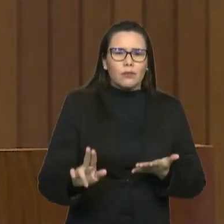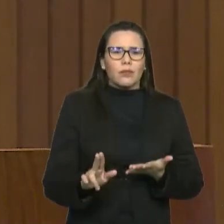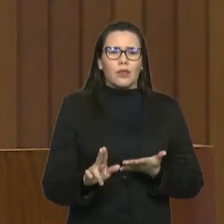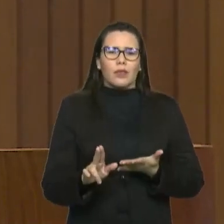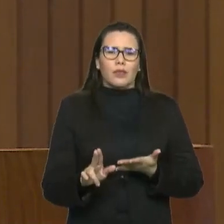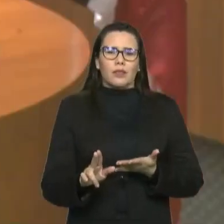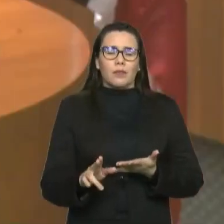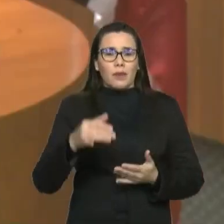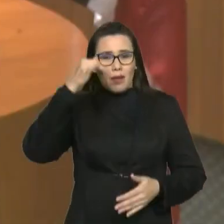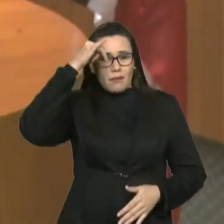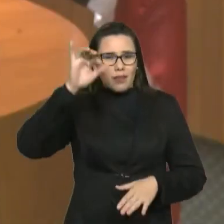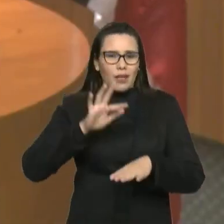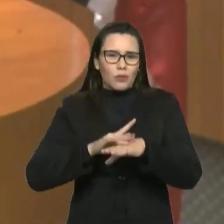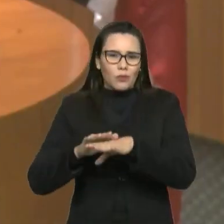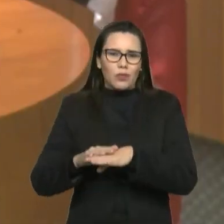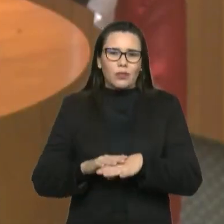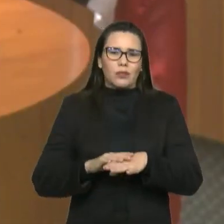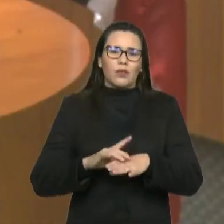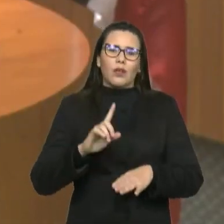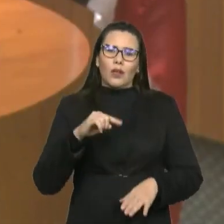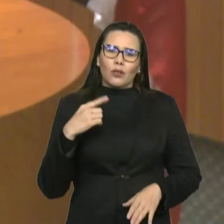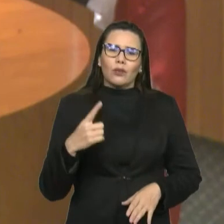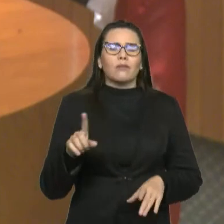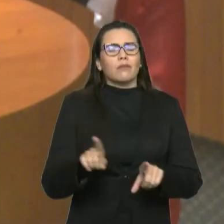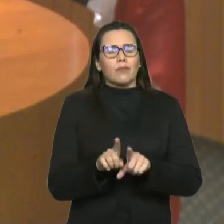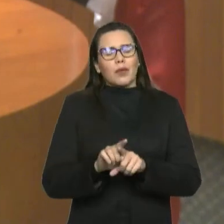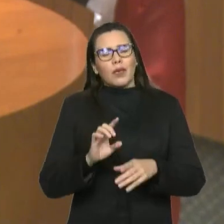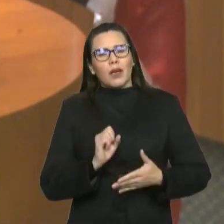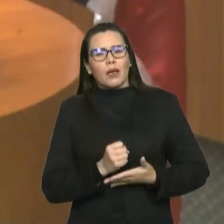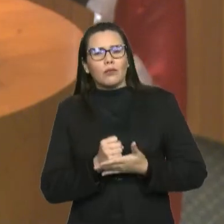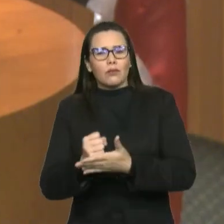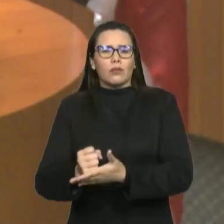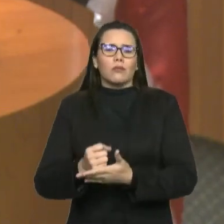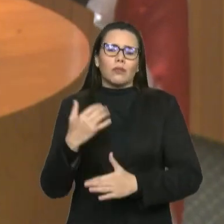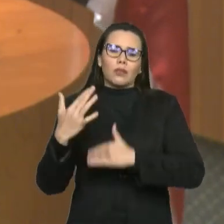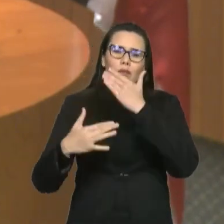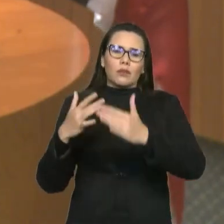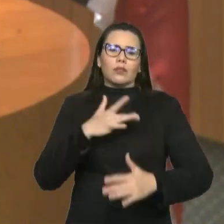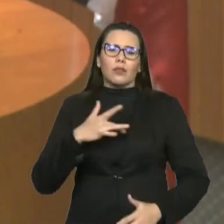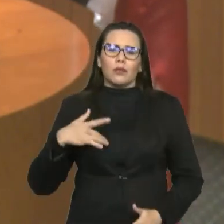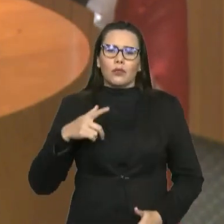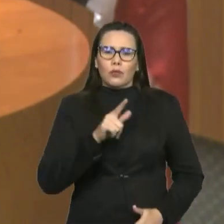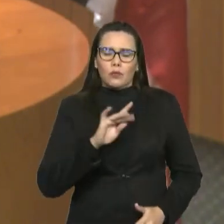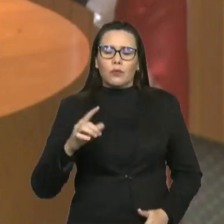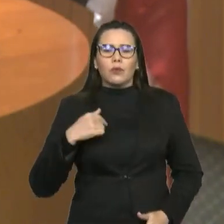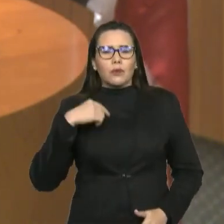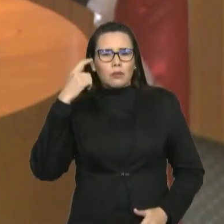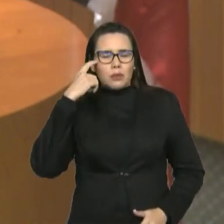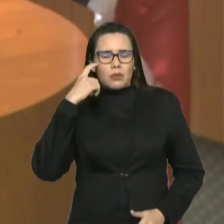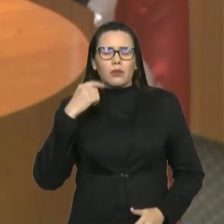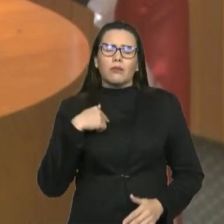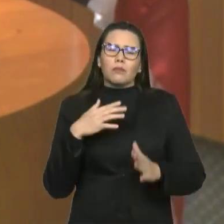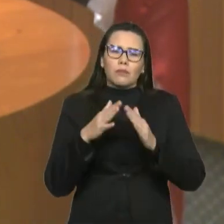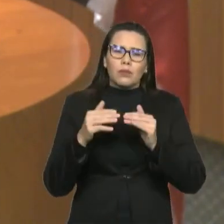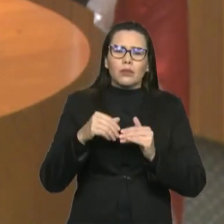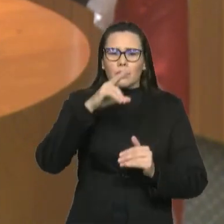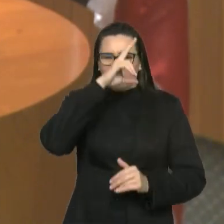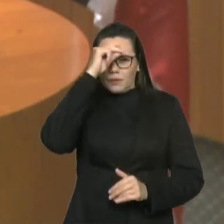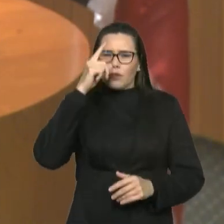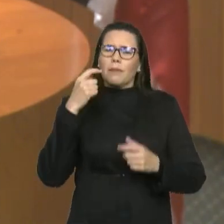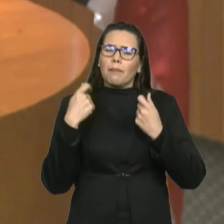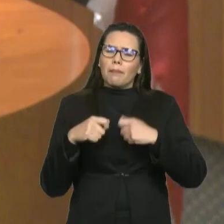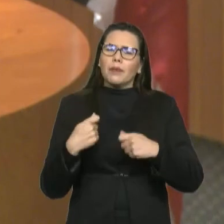pública. Espero que, dessa vez, a Prefeitura se manifeste, não apenas com uma nota mentirosa, mas com ações concretas, que some